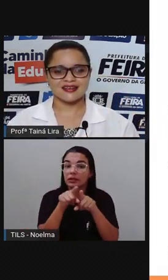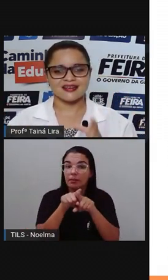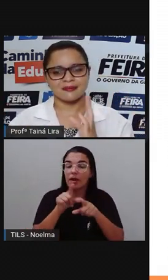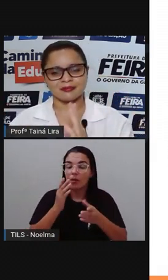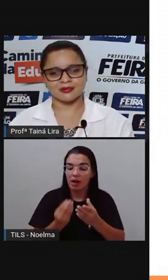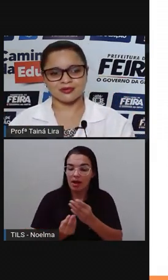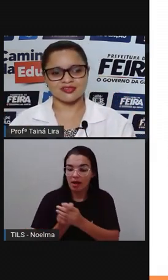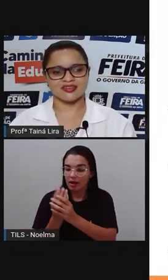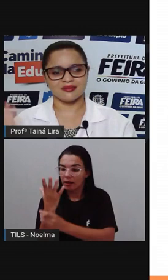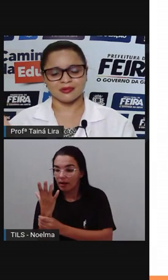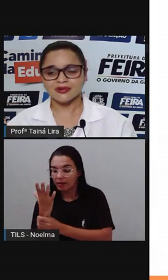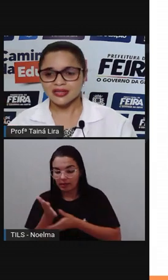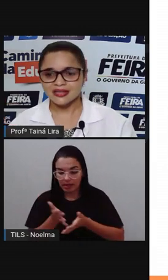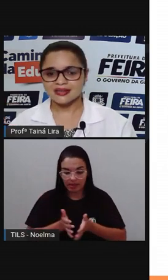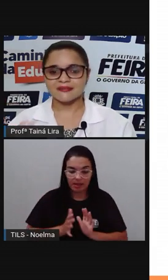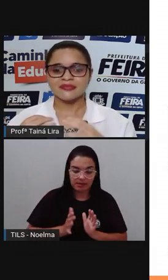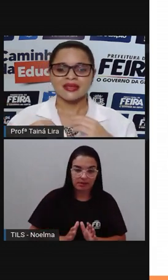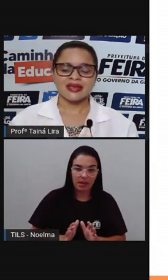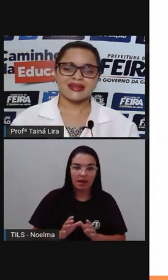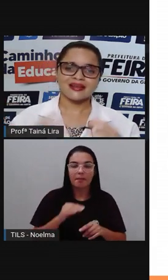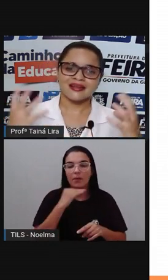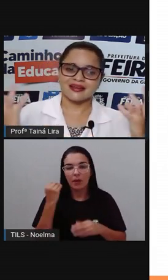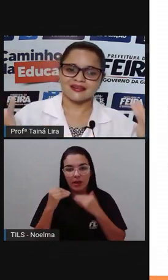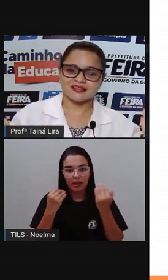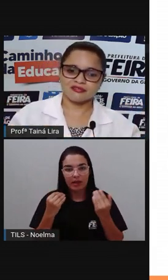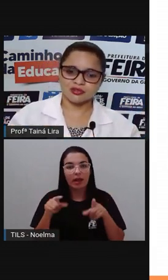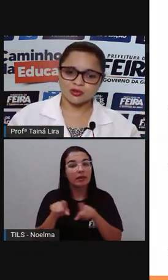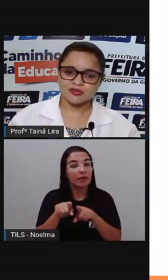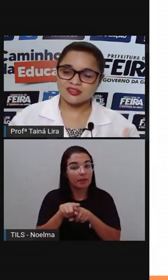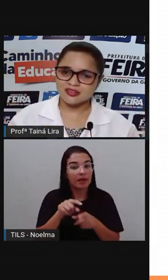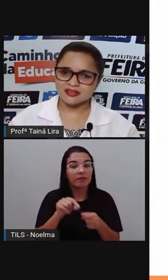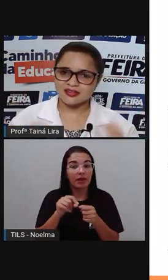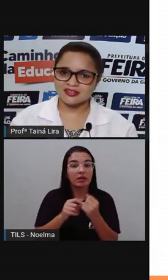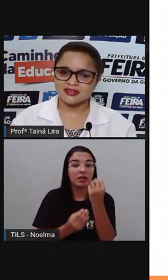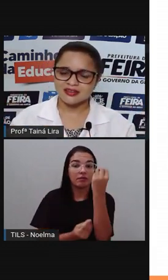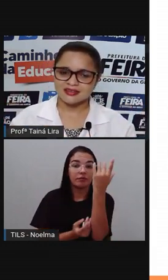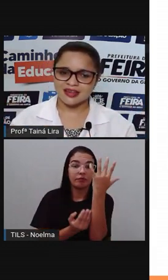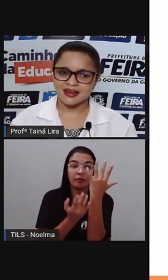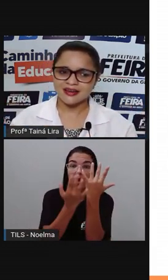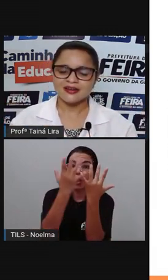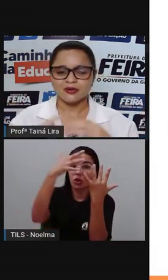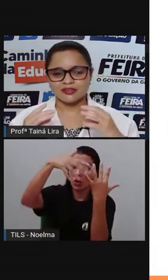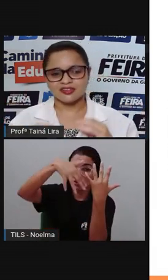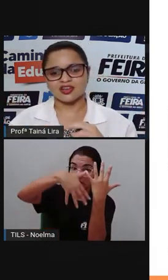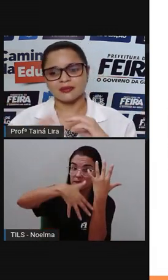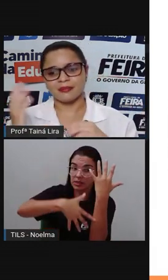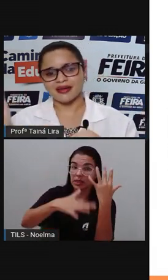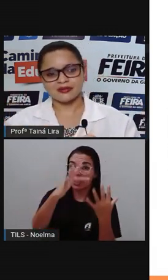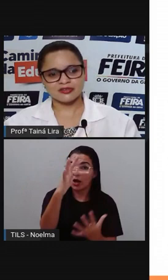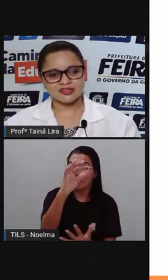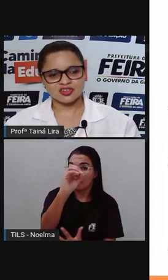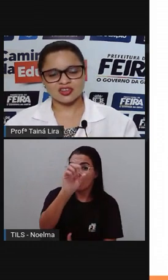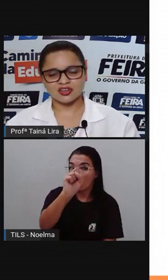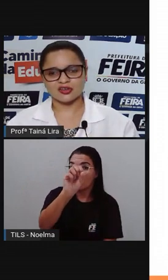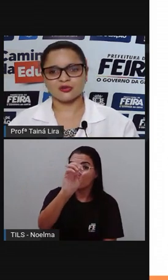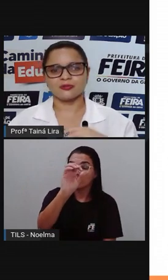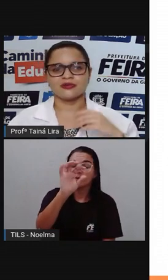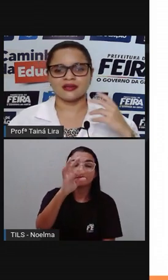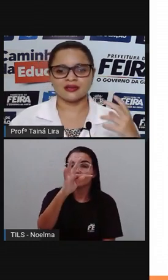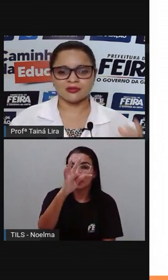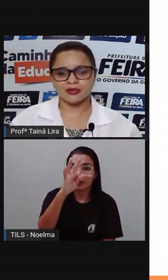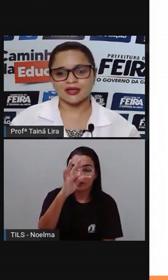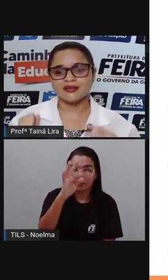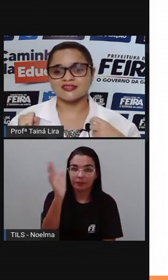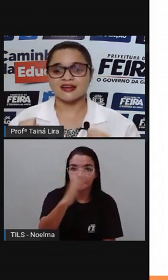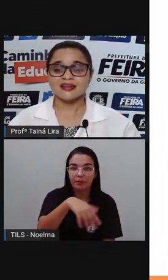Crescer, Reproduzir, Morrer, Ela realiza fotossíntese, tá? Ou seja, libera oxigênio